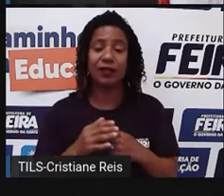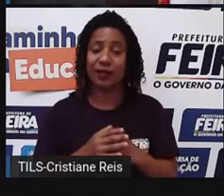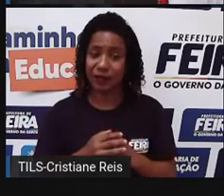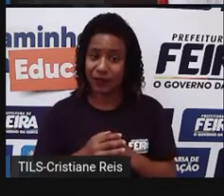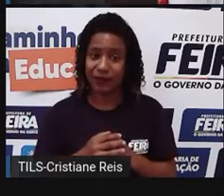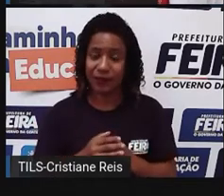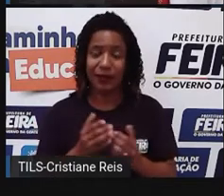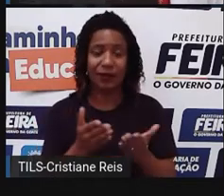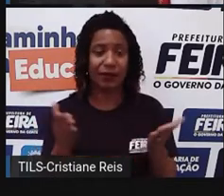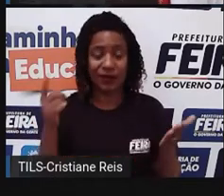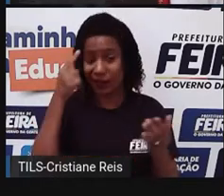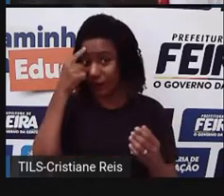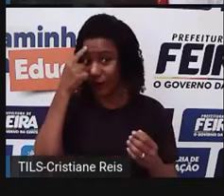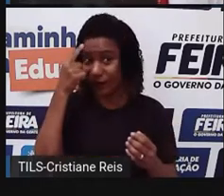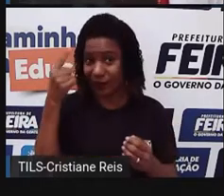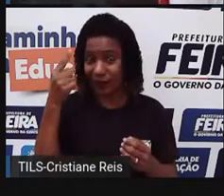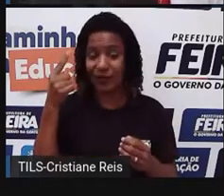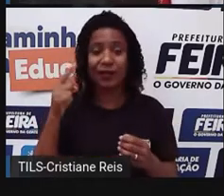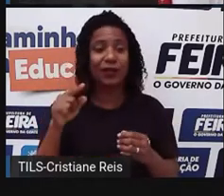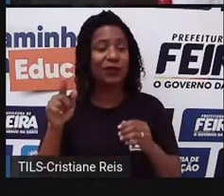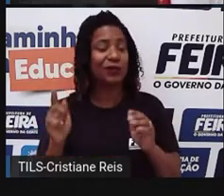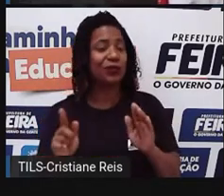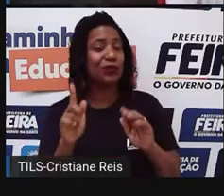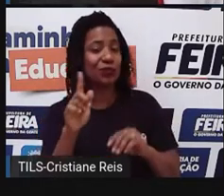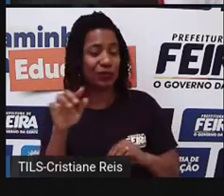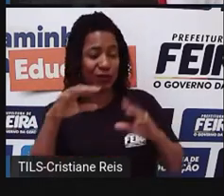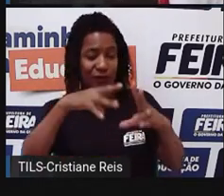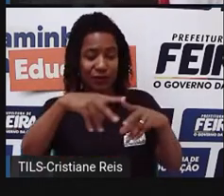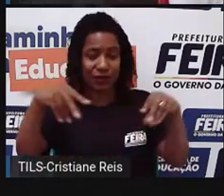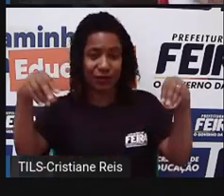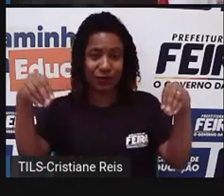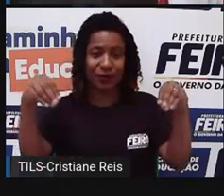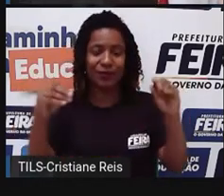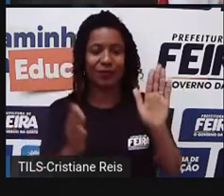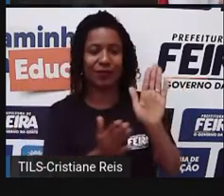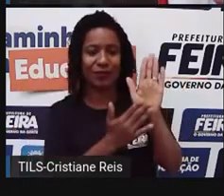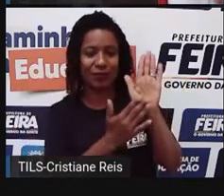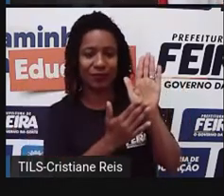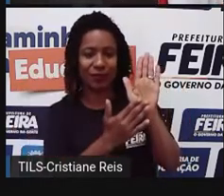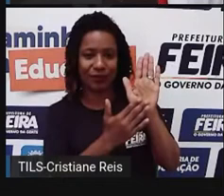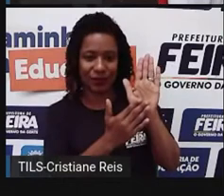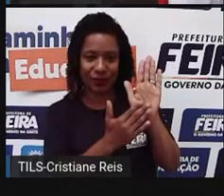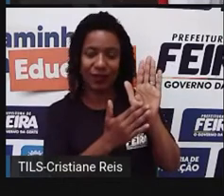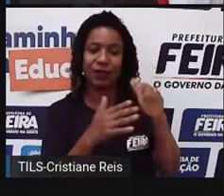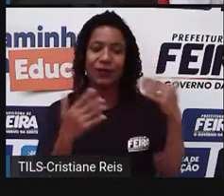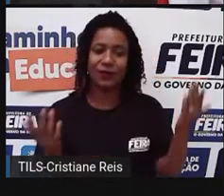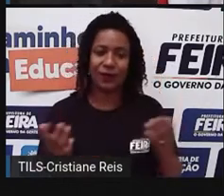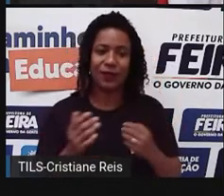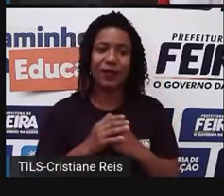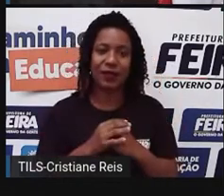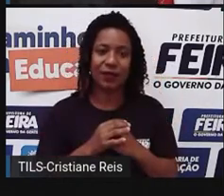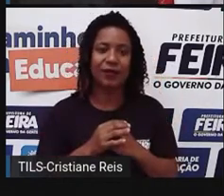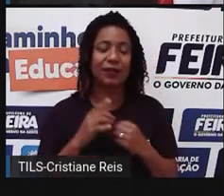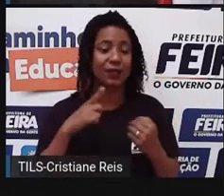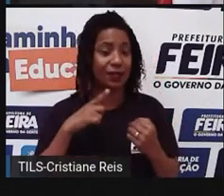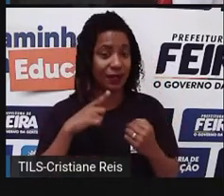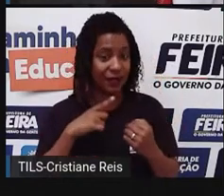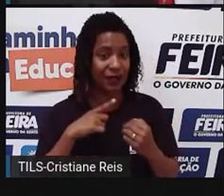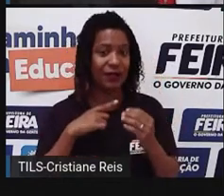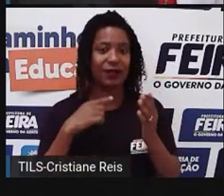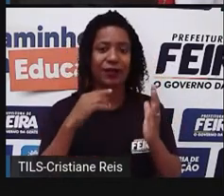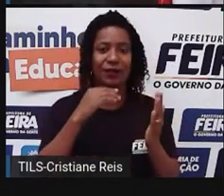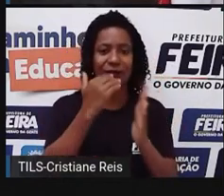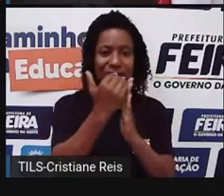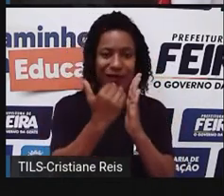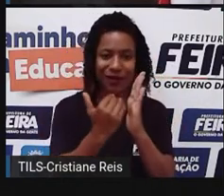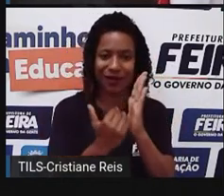dentro dessa ideia de geopolítica. Quais são os programas, né, mundiais, tipo assim, relacionados com relação ao